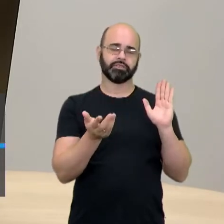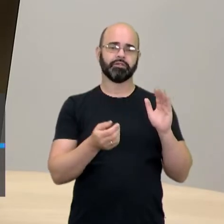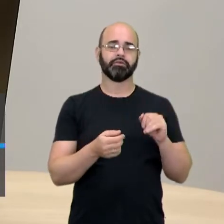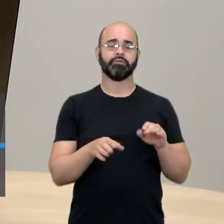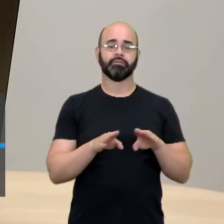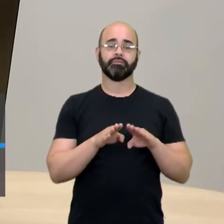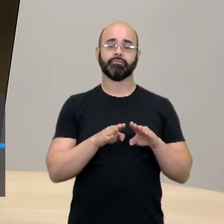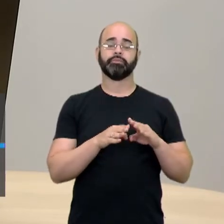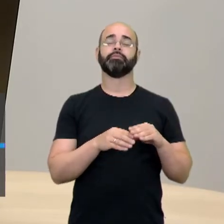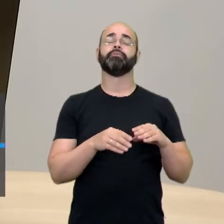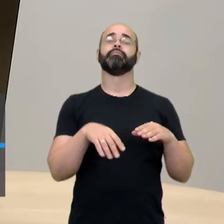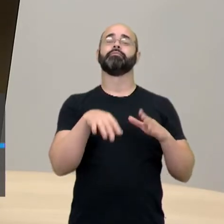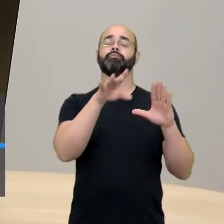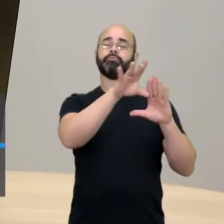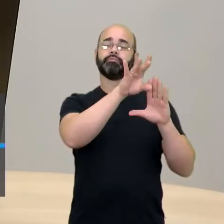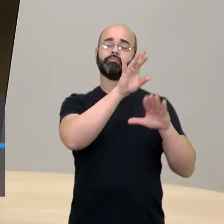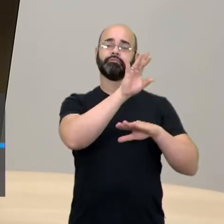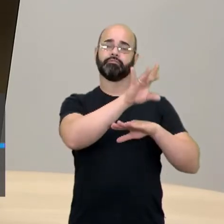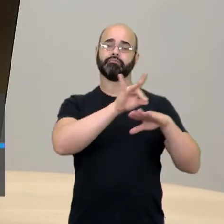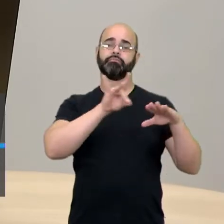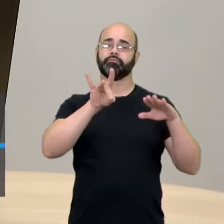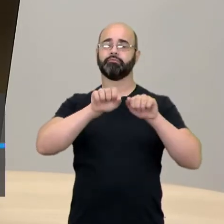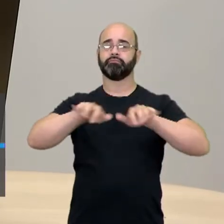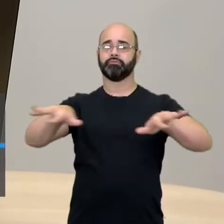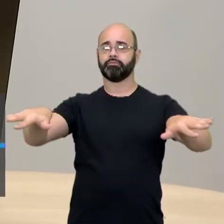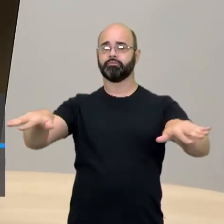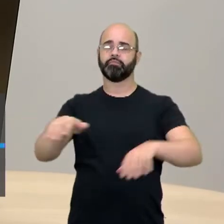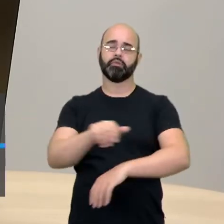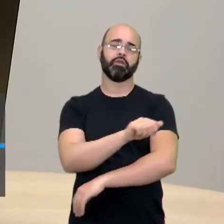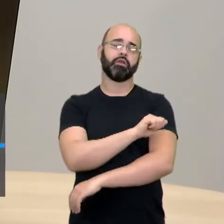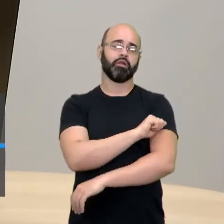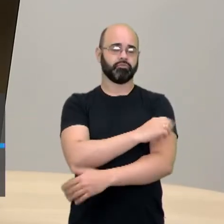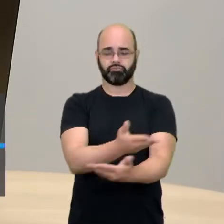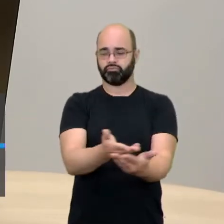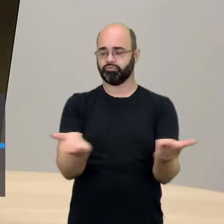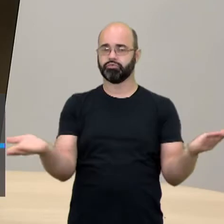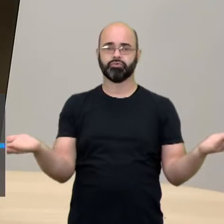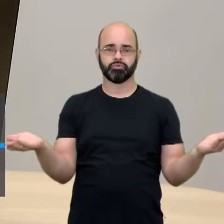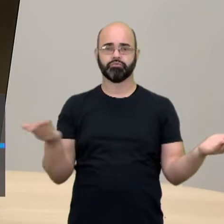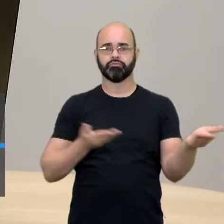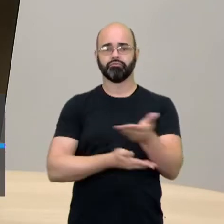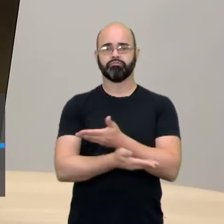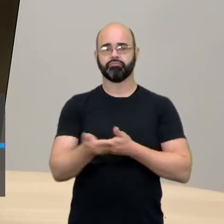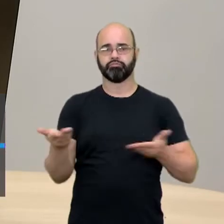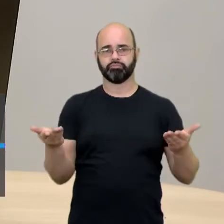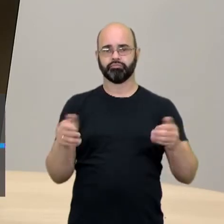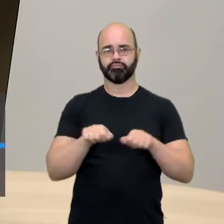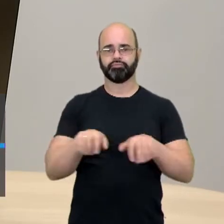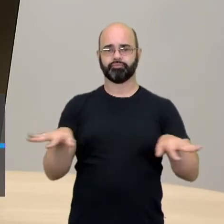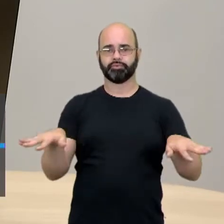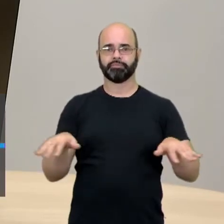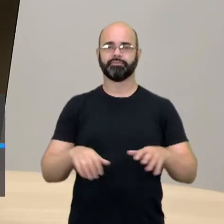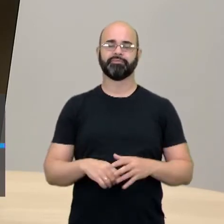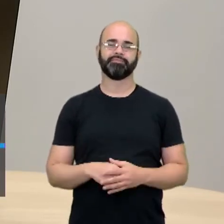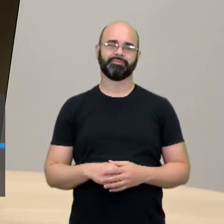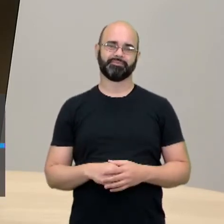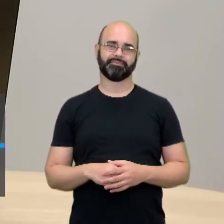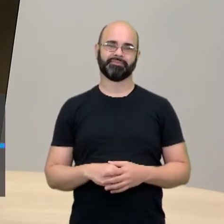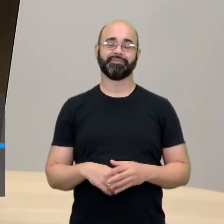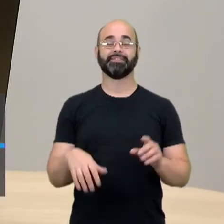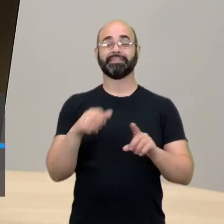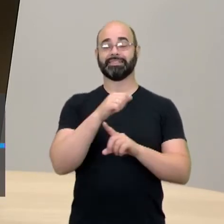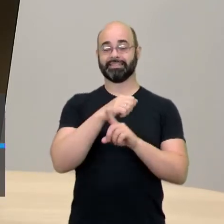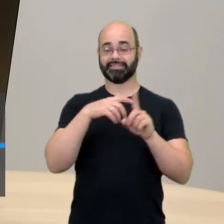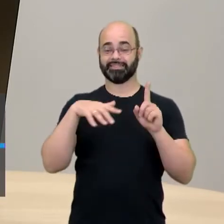compartilhados, socializados com os colegas. Então, a sistematização é esse momento em que produz-se uma